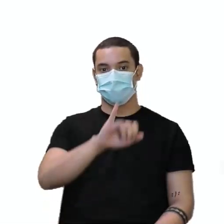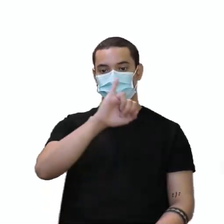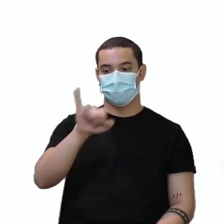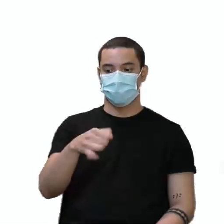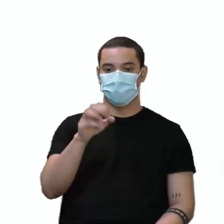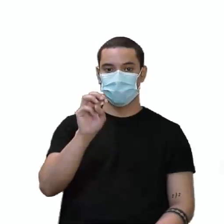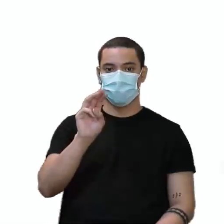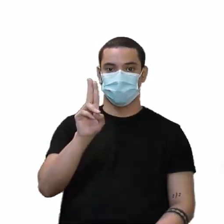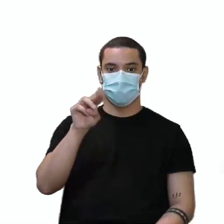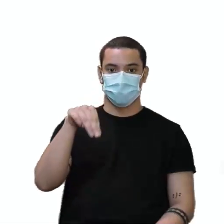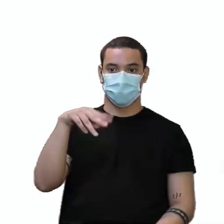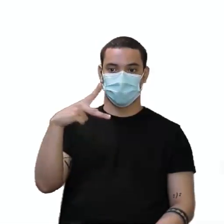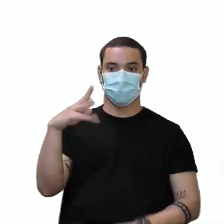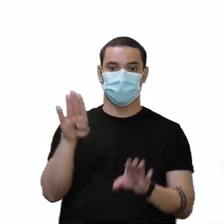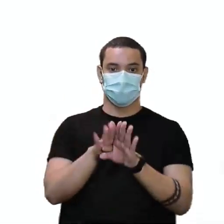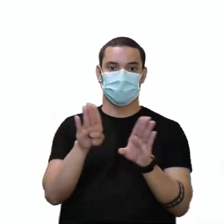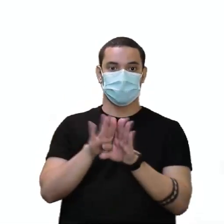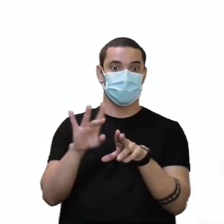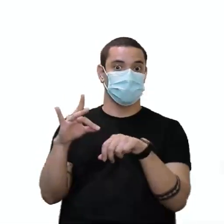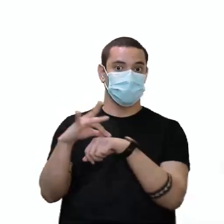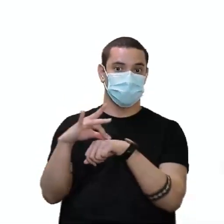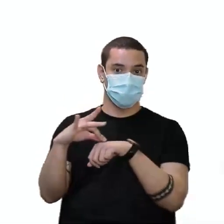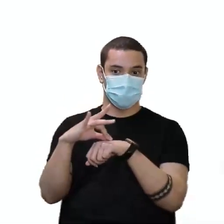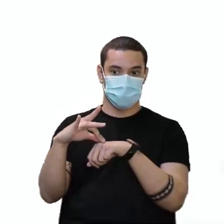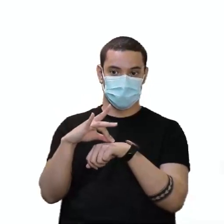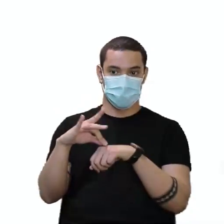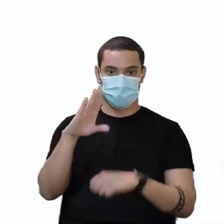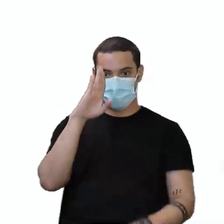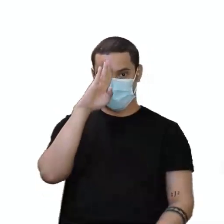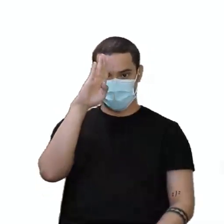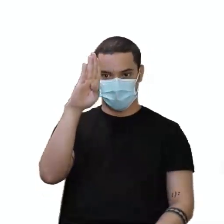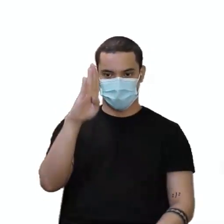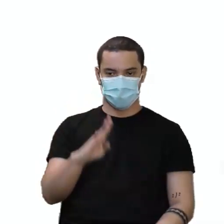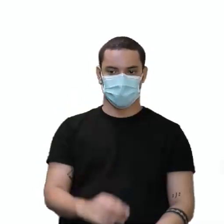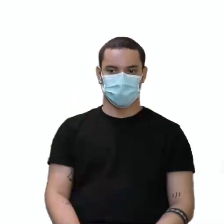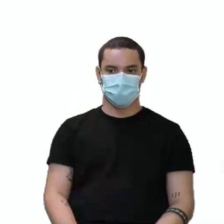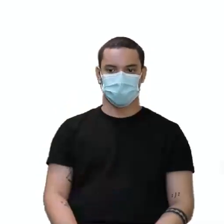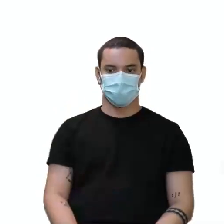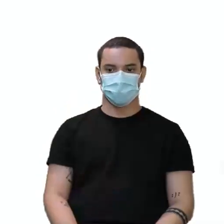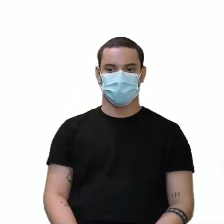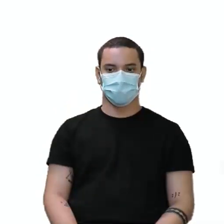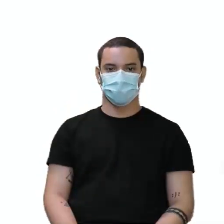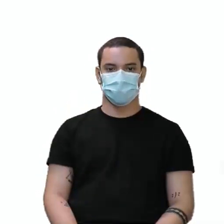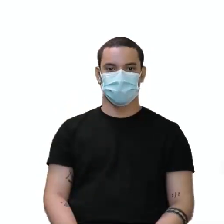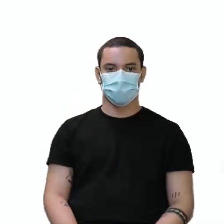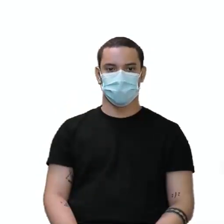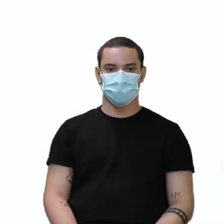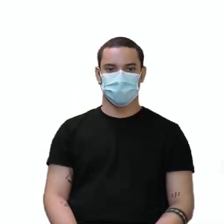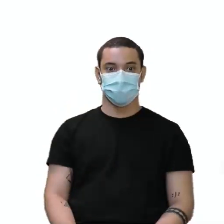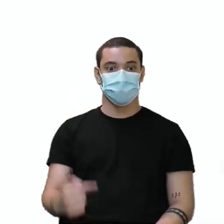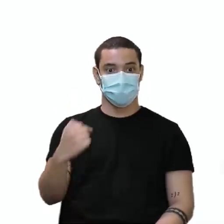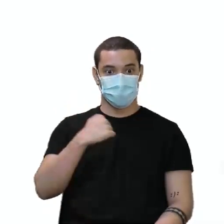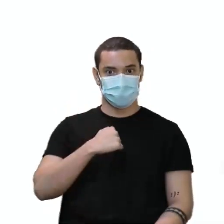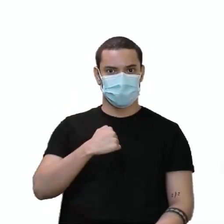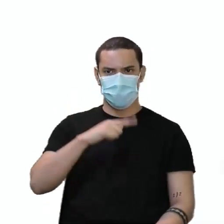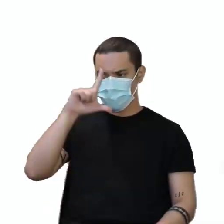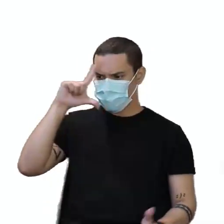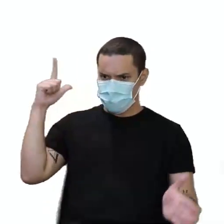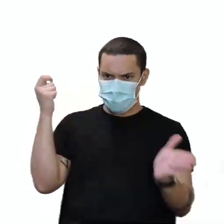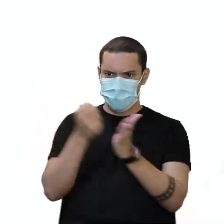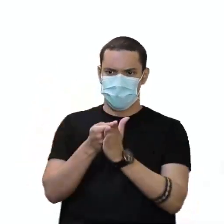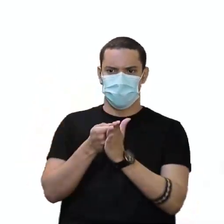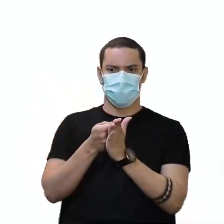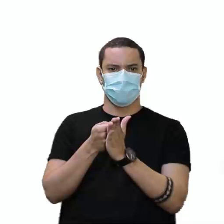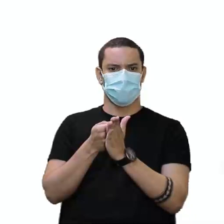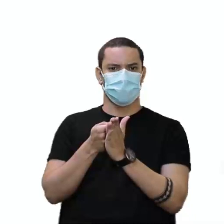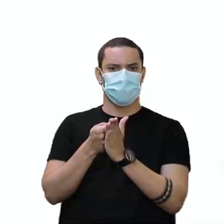também está bem, está em negrito, bem destacado. Aí ela diz o seguinte, quando o will der uma ordem, when I